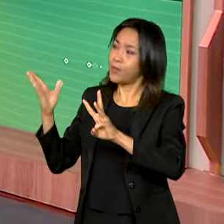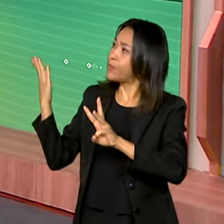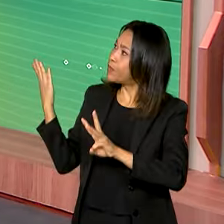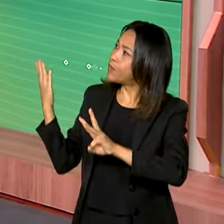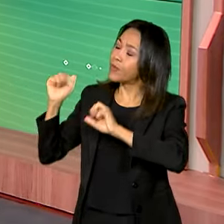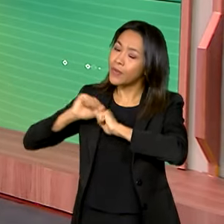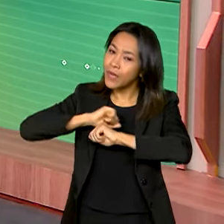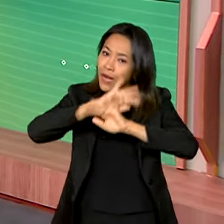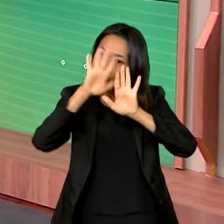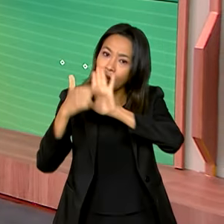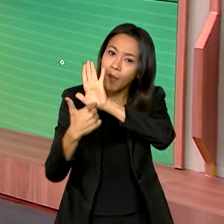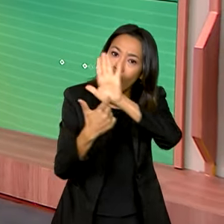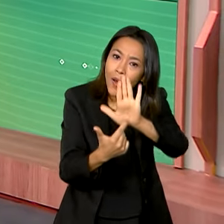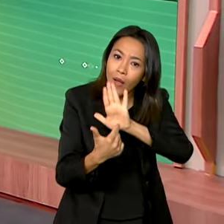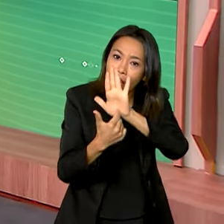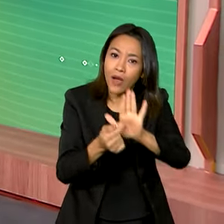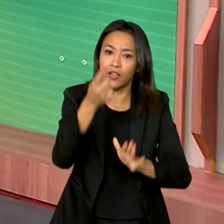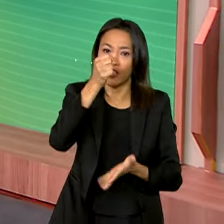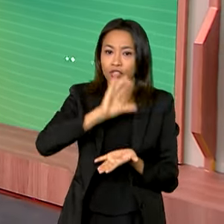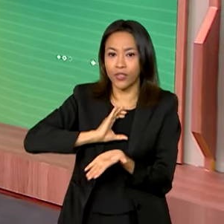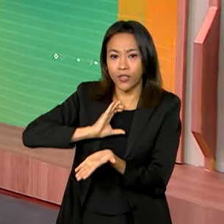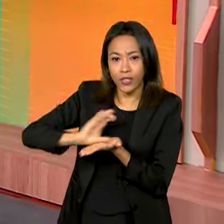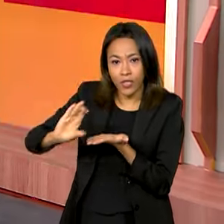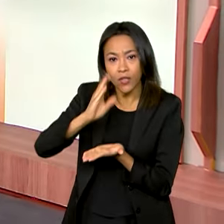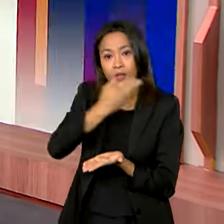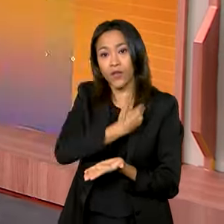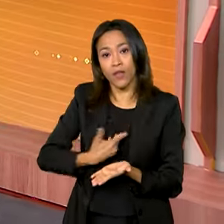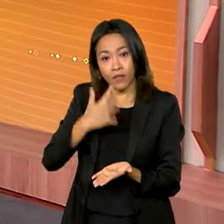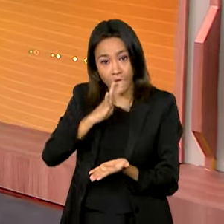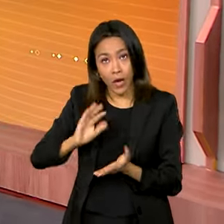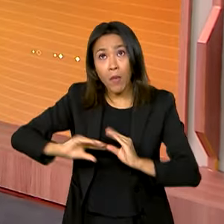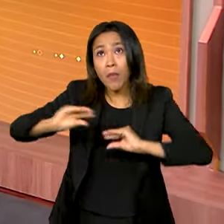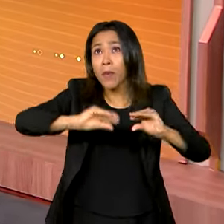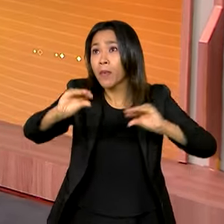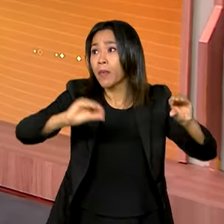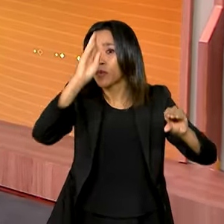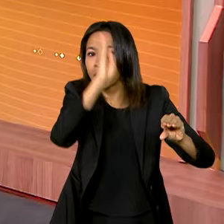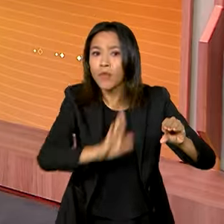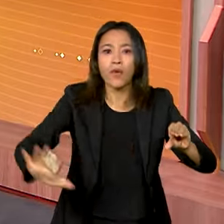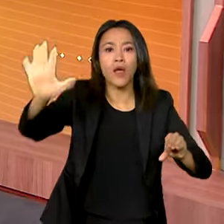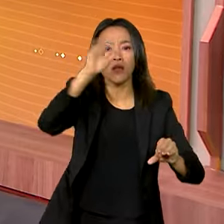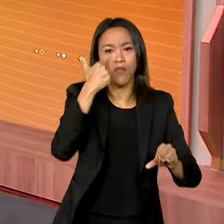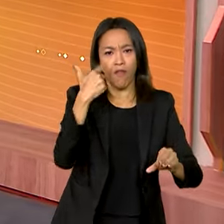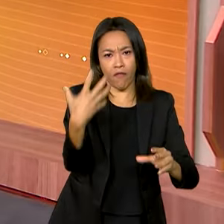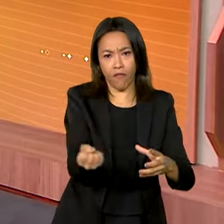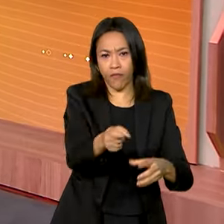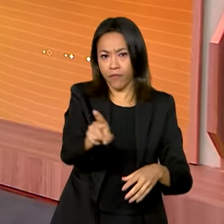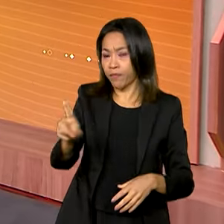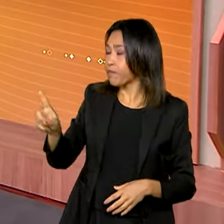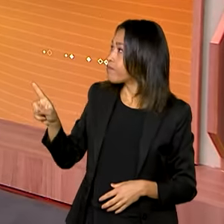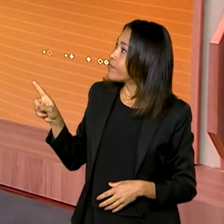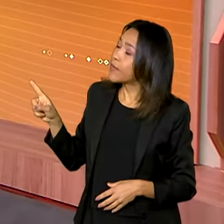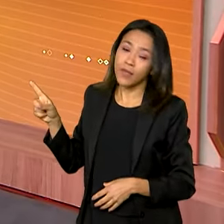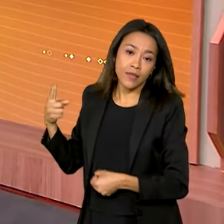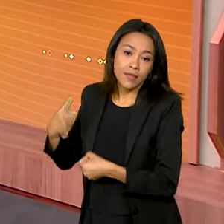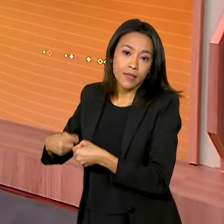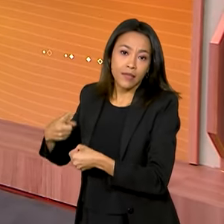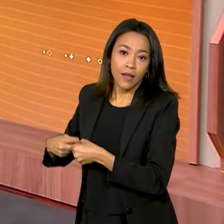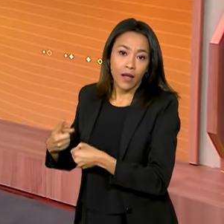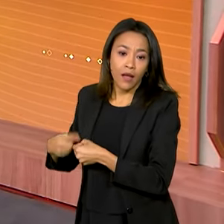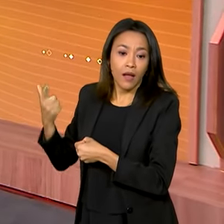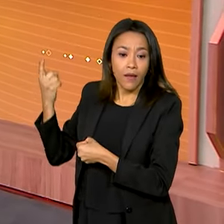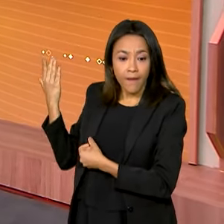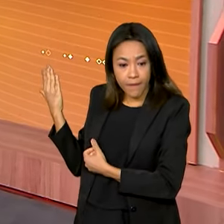com transparência os investimentos federais em todo o país. Vamos dar uma olhada, então, aqui no mapa, essa cidade que fica na região